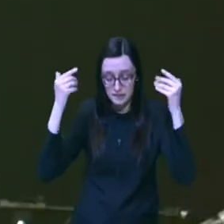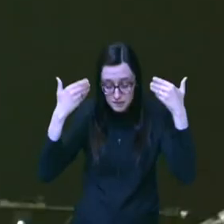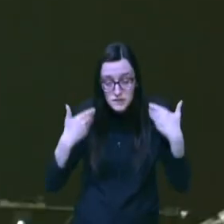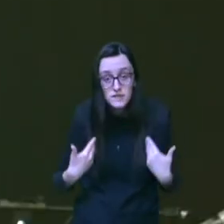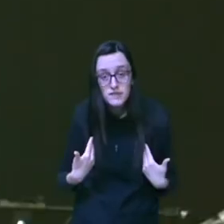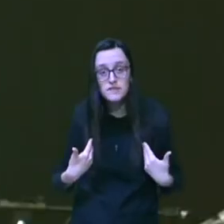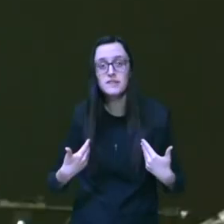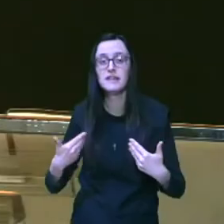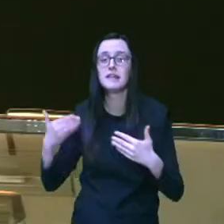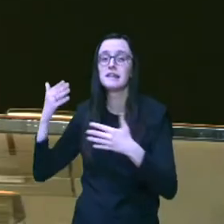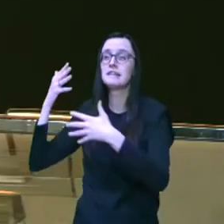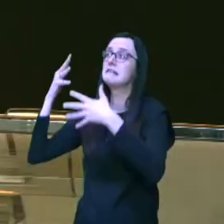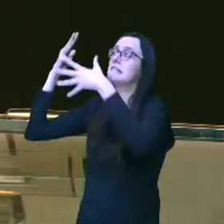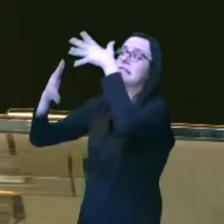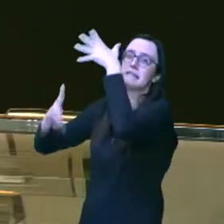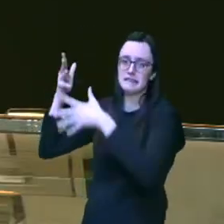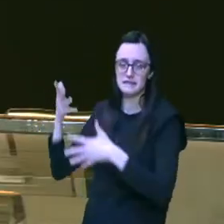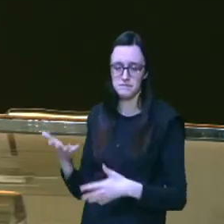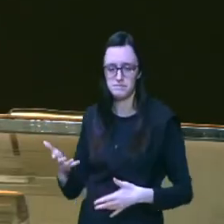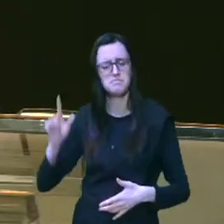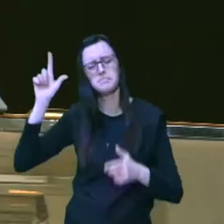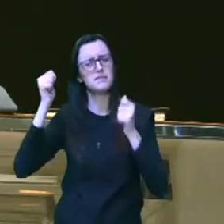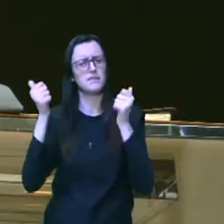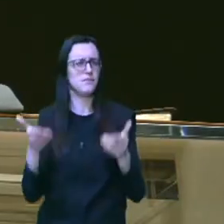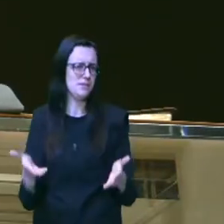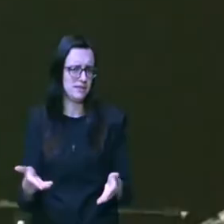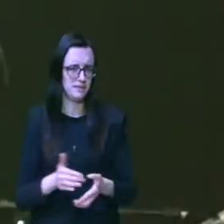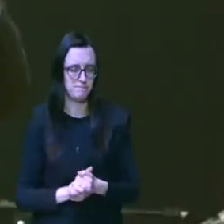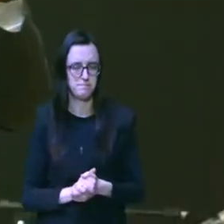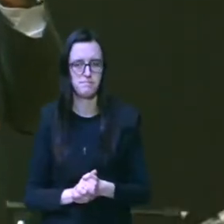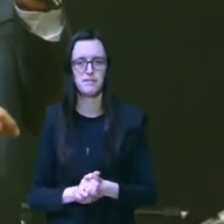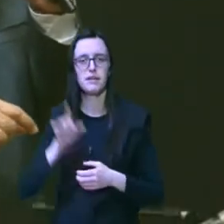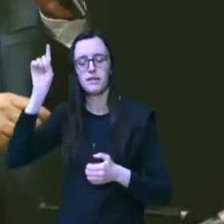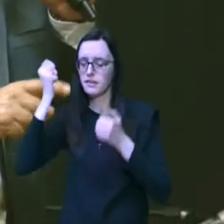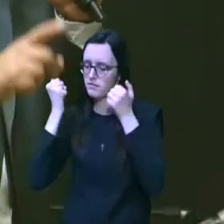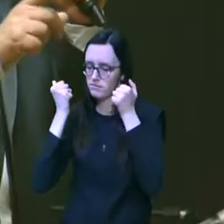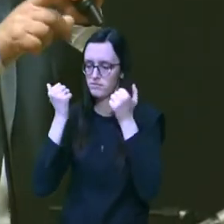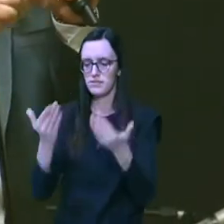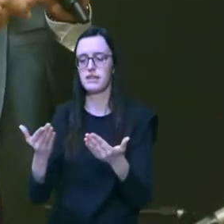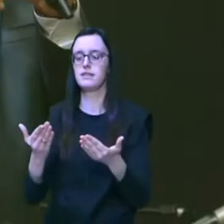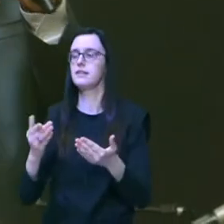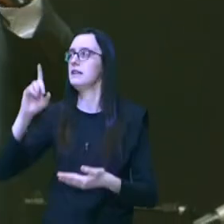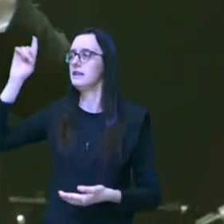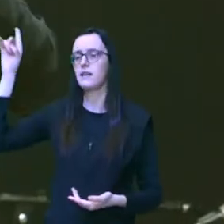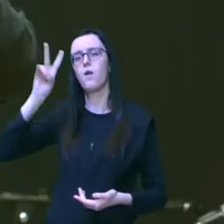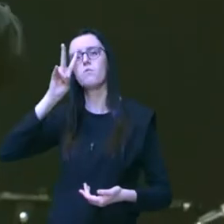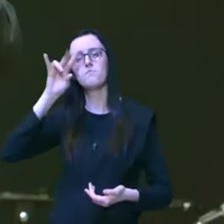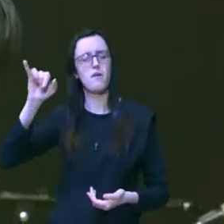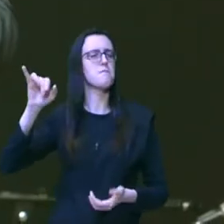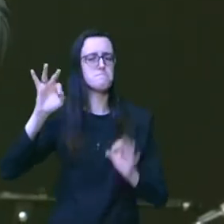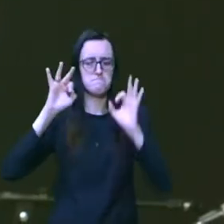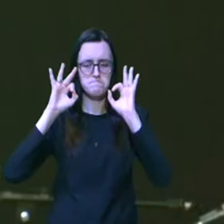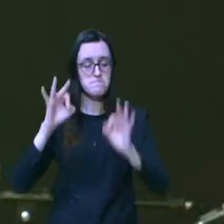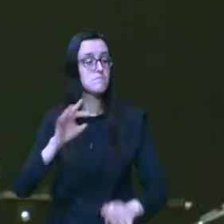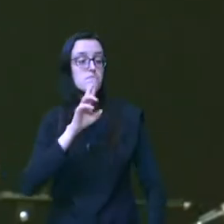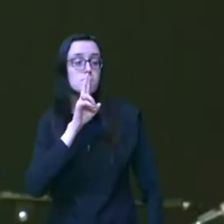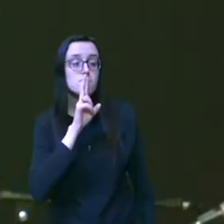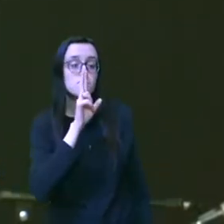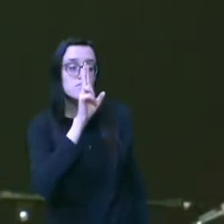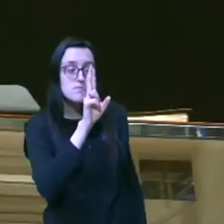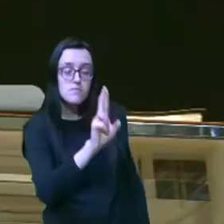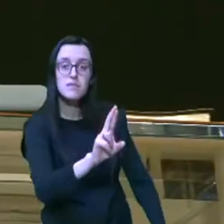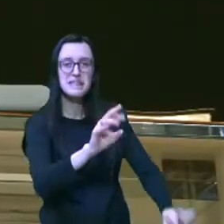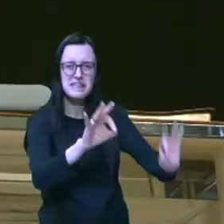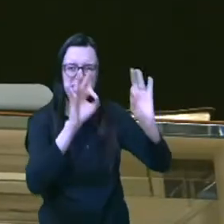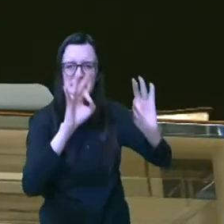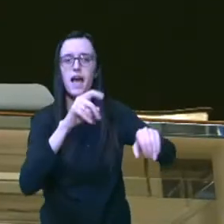impedir sabe Deus provê Deus sustenta Deus vai entrar com a resposta certa